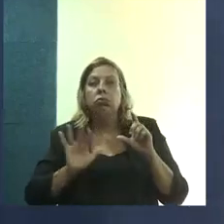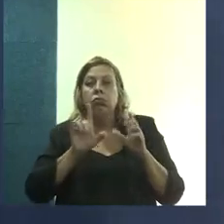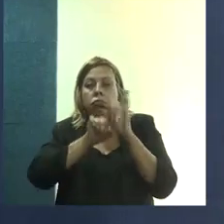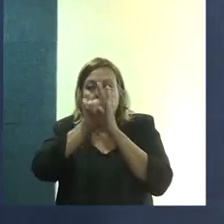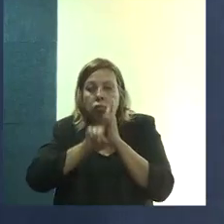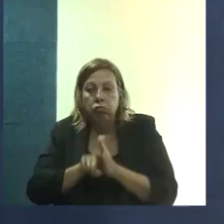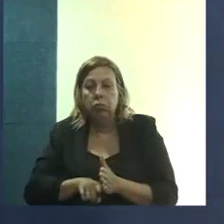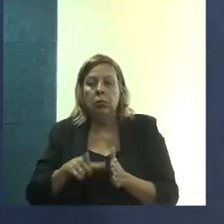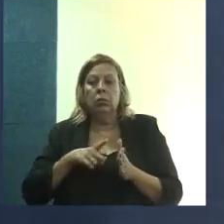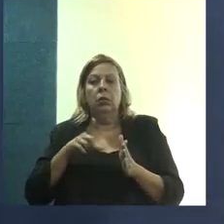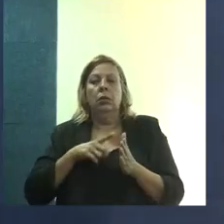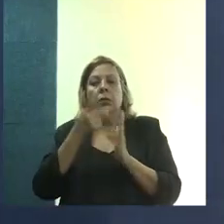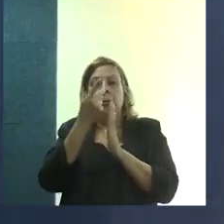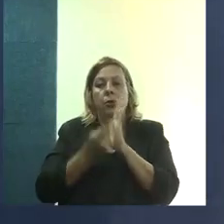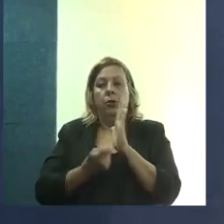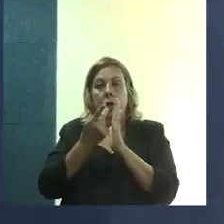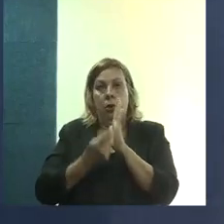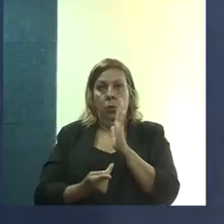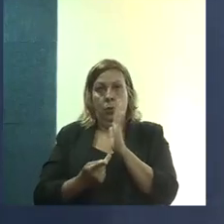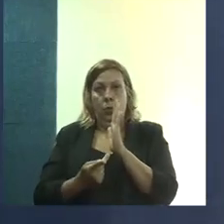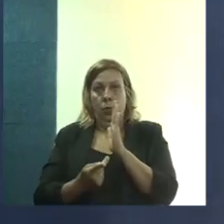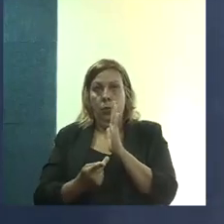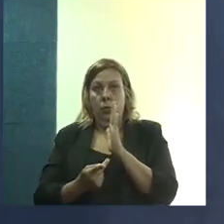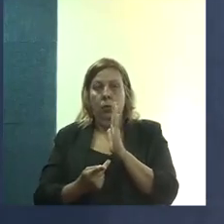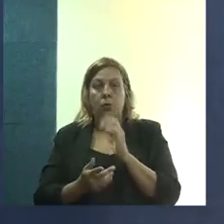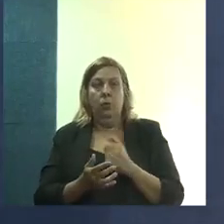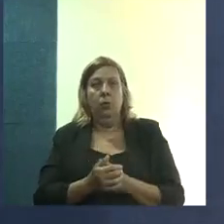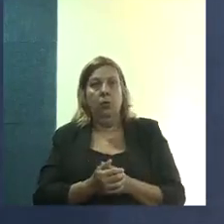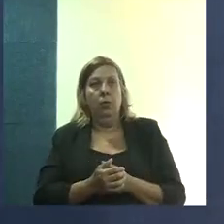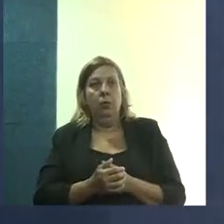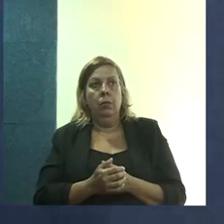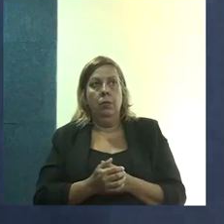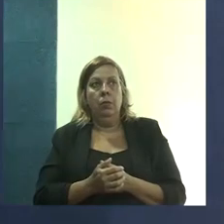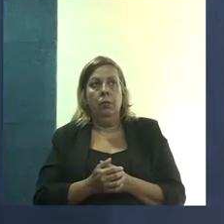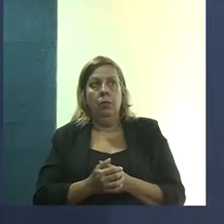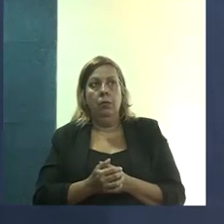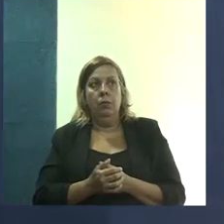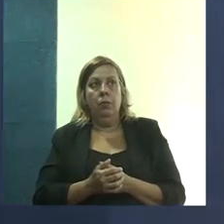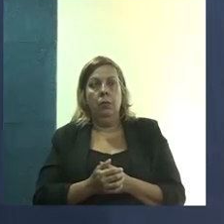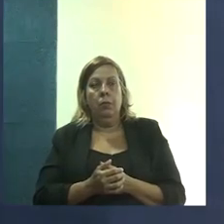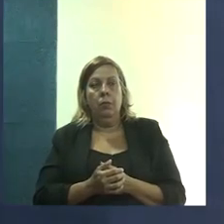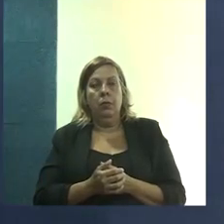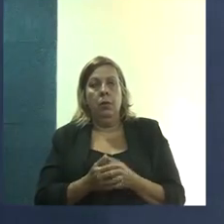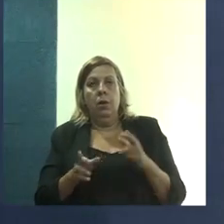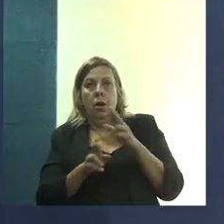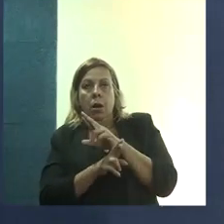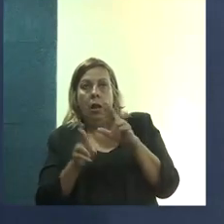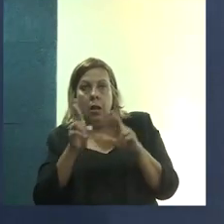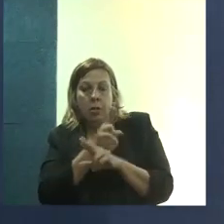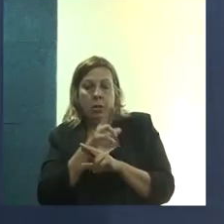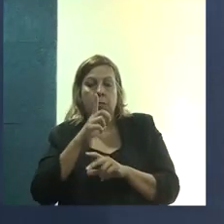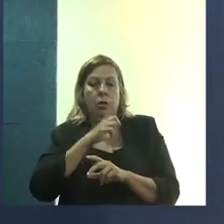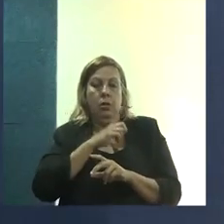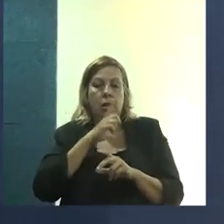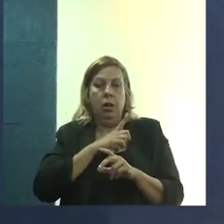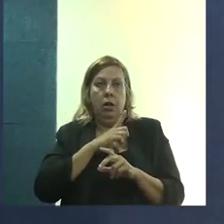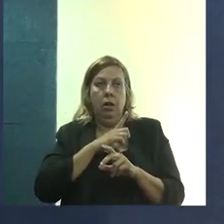laboratório de projetos do que propriamente o escritório modelo. Então, existe uma forte relação